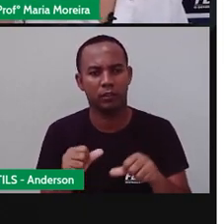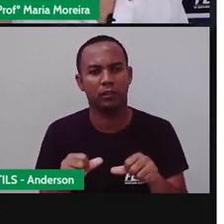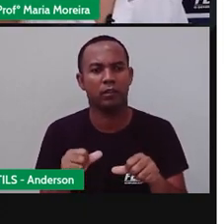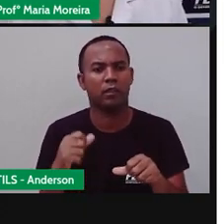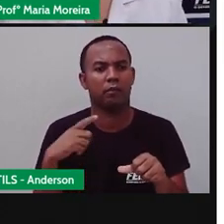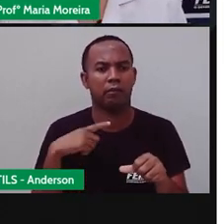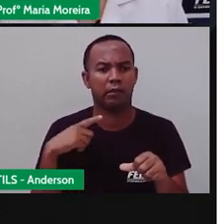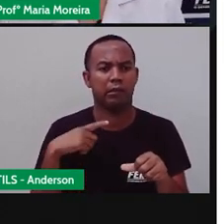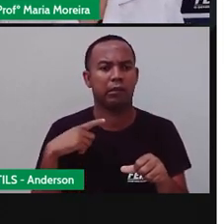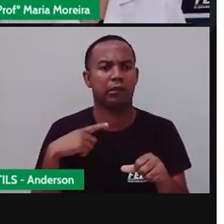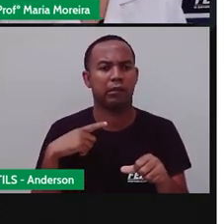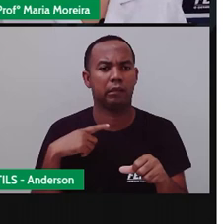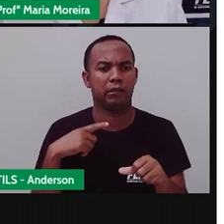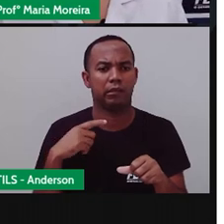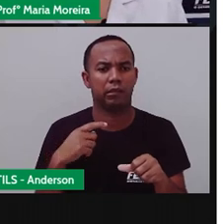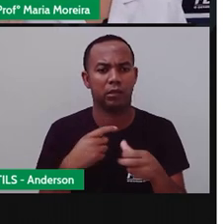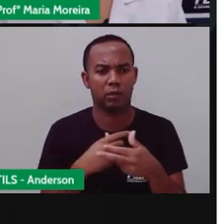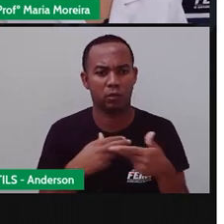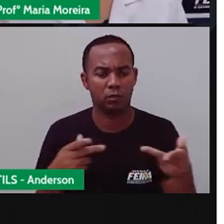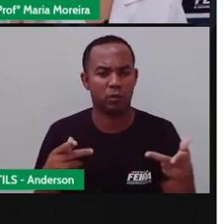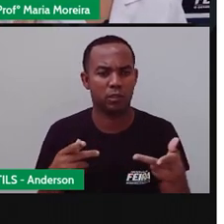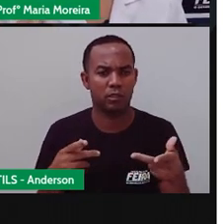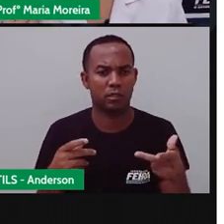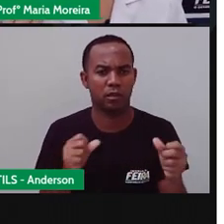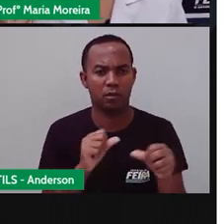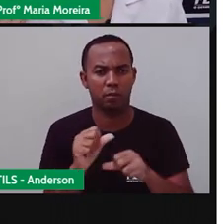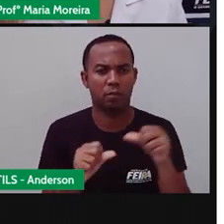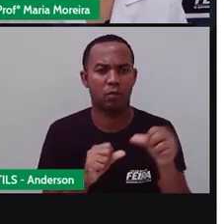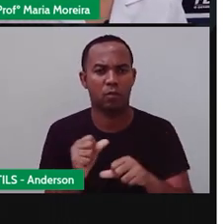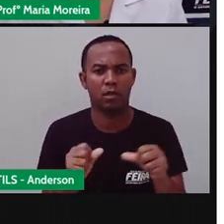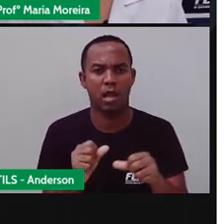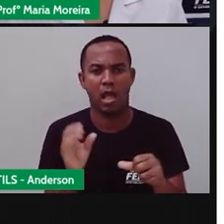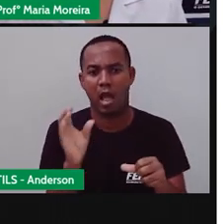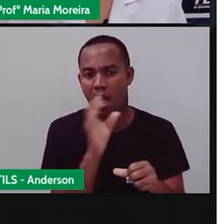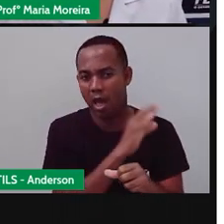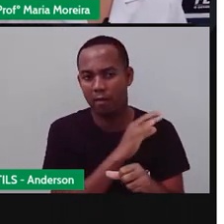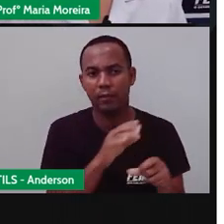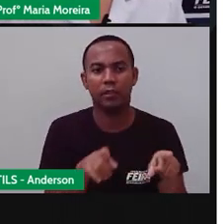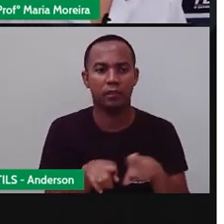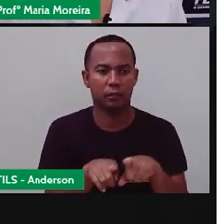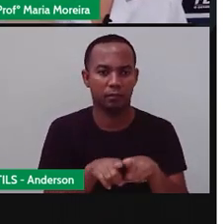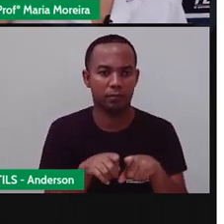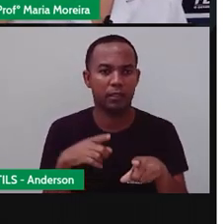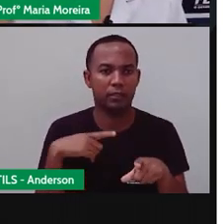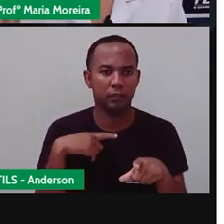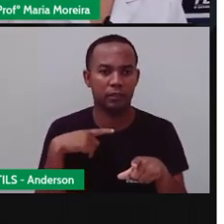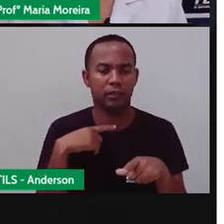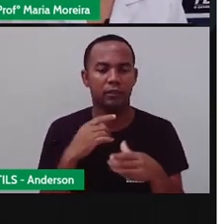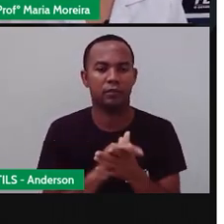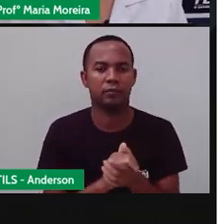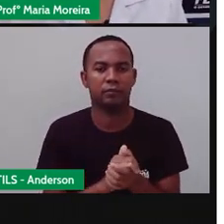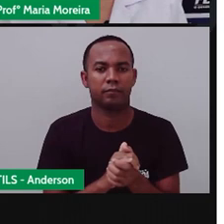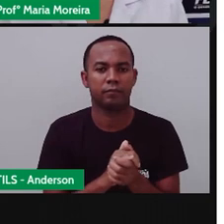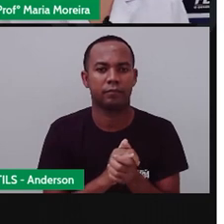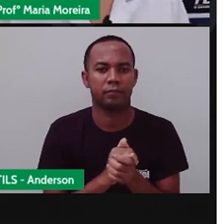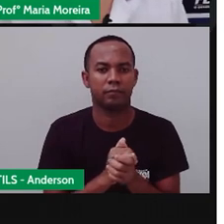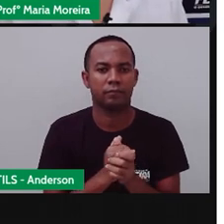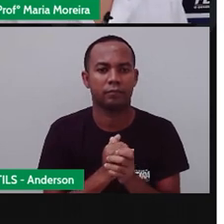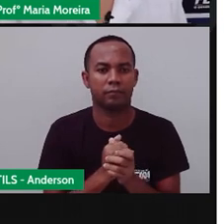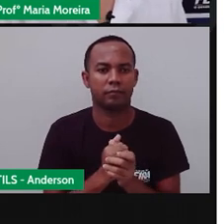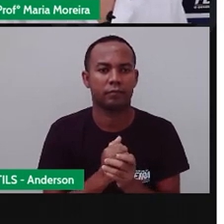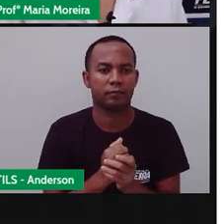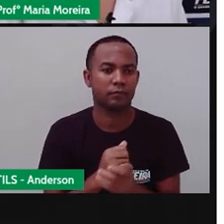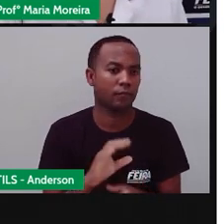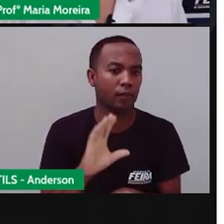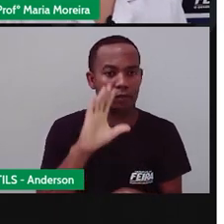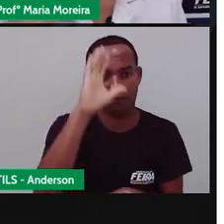coisas que elas mudam assim. Principalmente, em situações de catástrofe, né? De desastres naturais. Quando